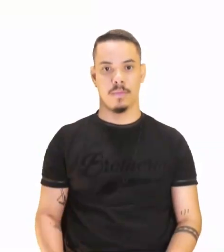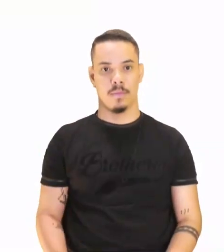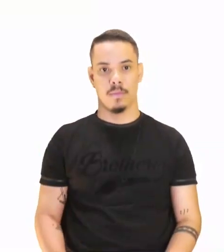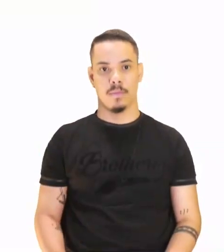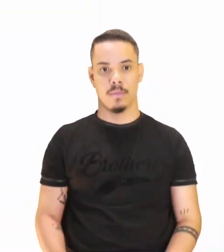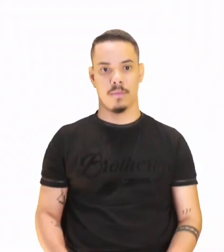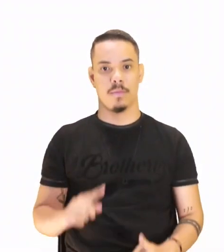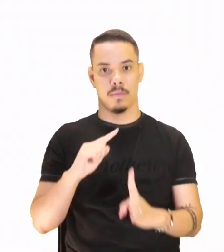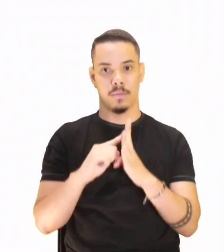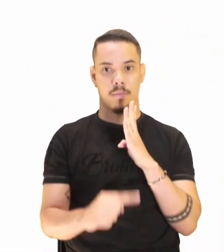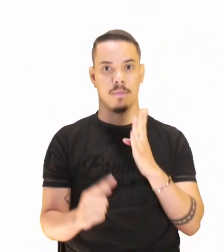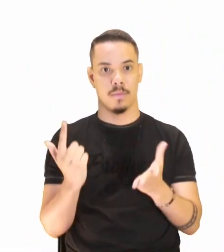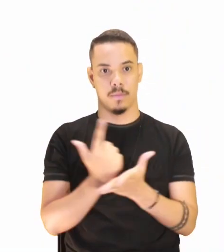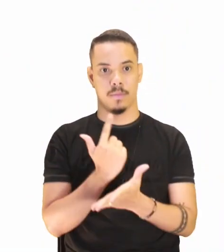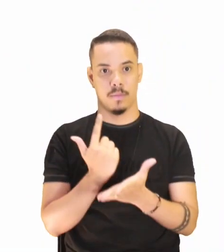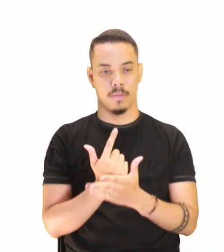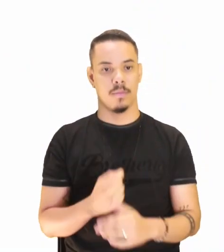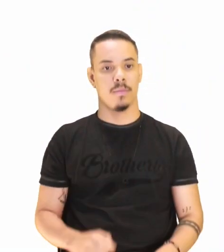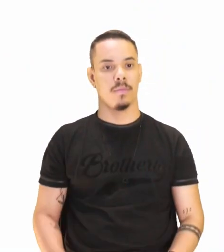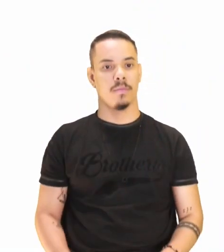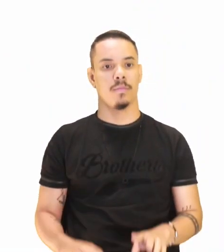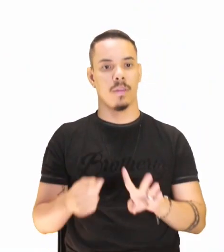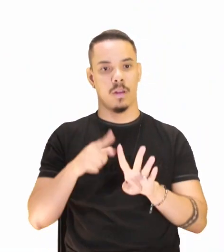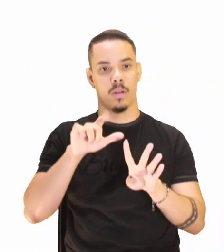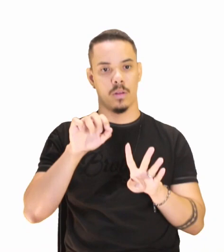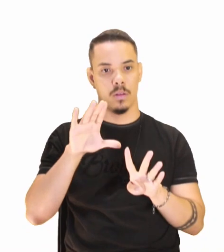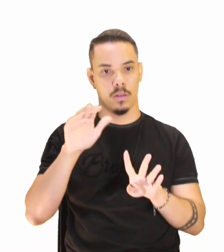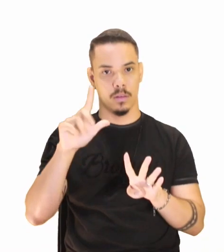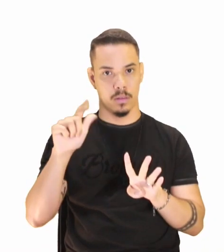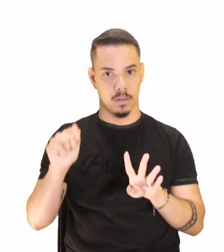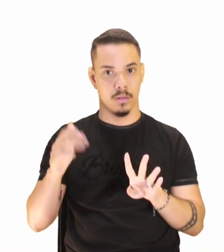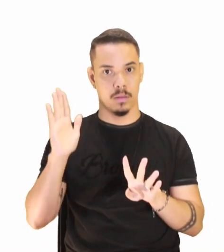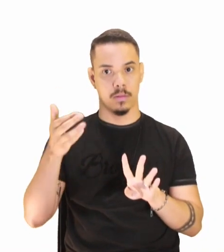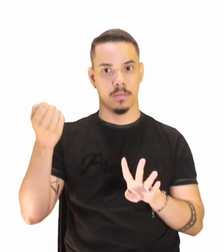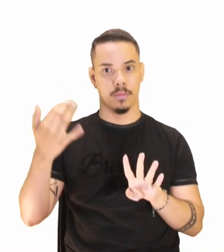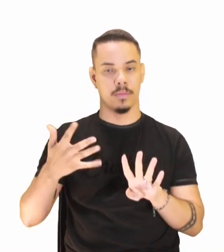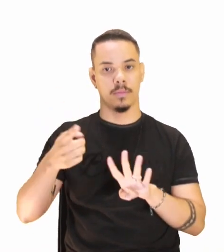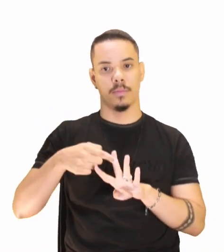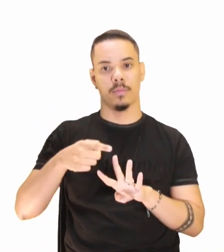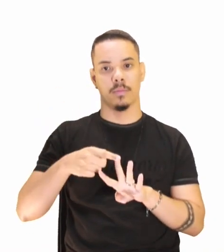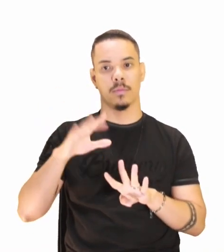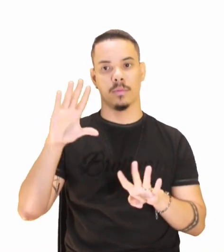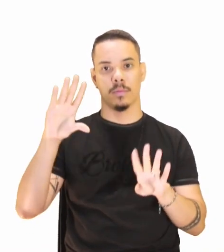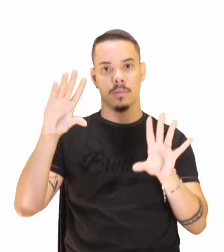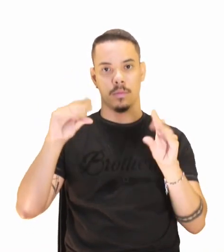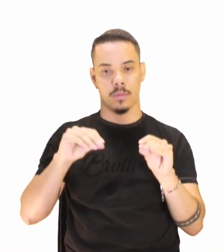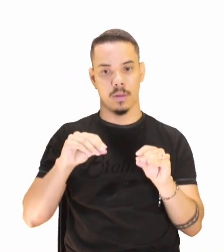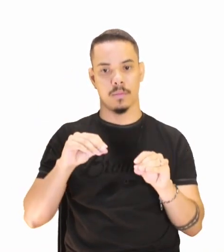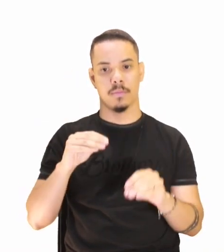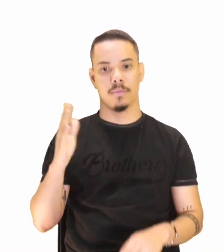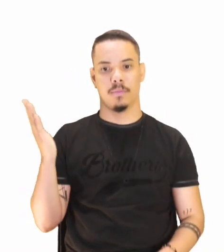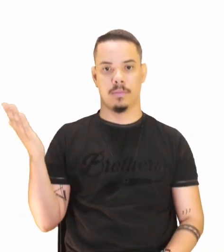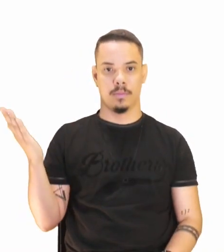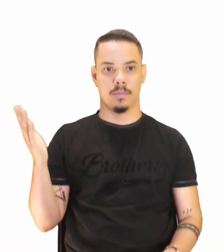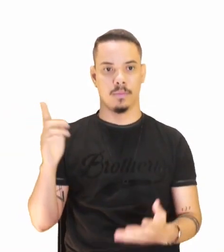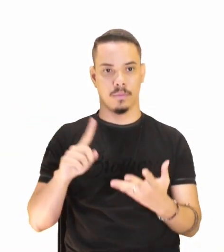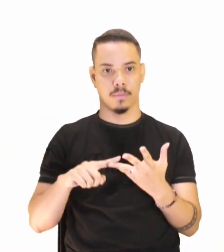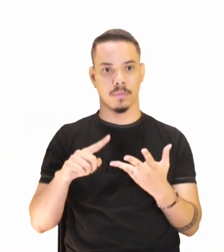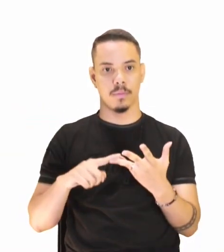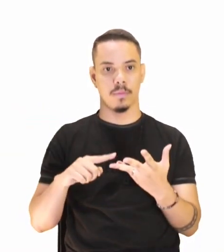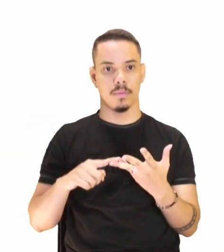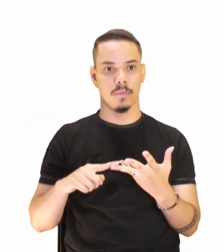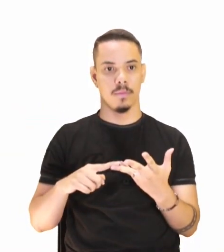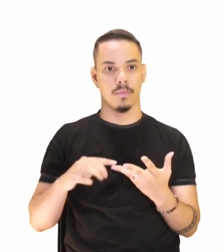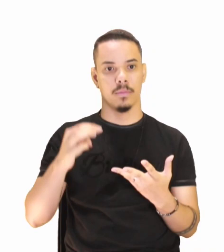Que são as quatro obras, né? Lucila, de José de Alencar. Noite na Taverna, de Álvaro de Azevedo.